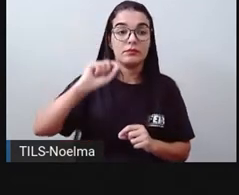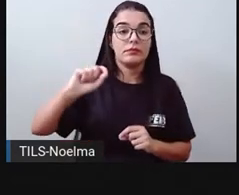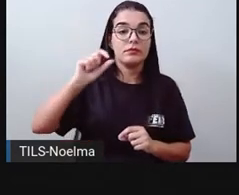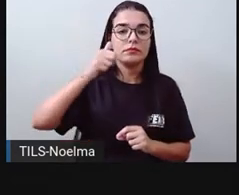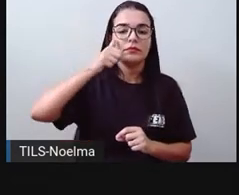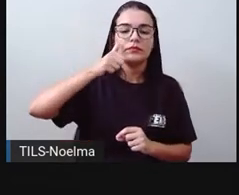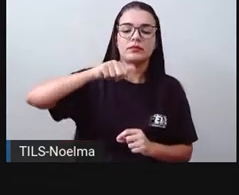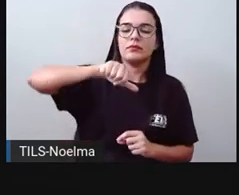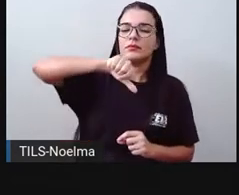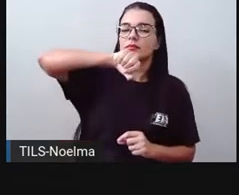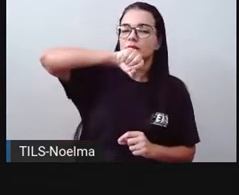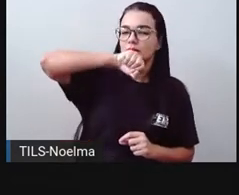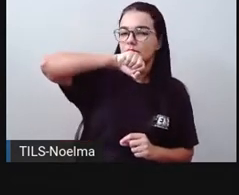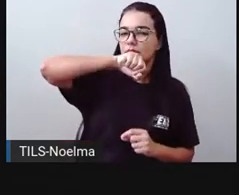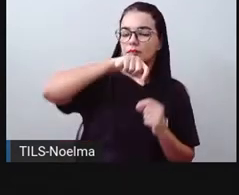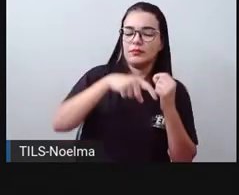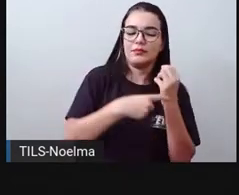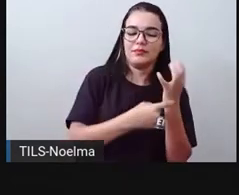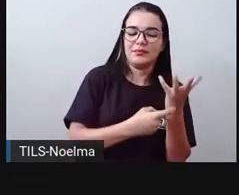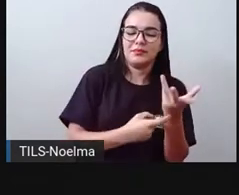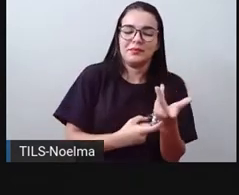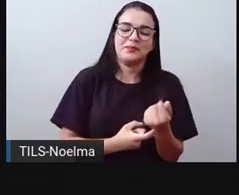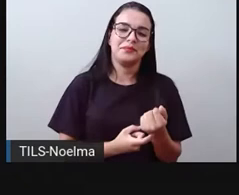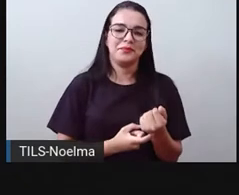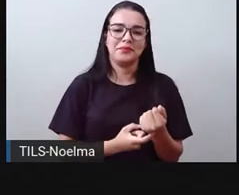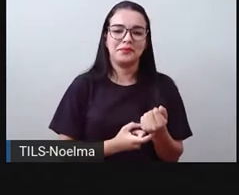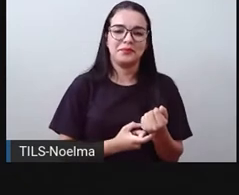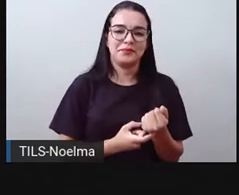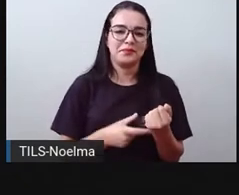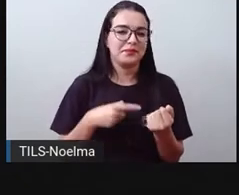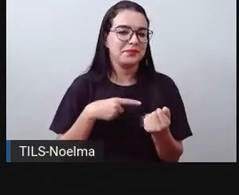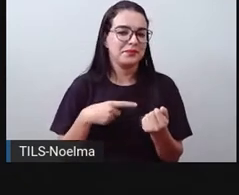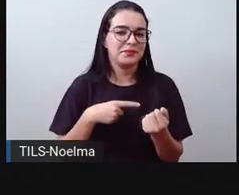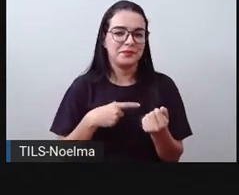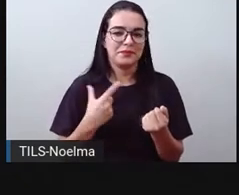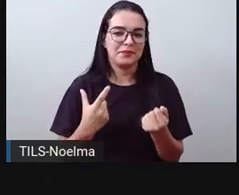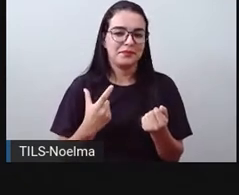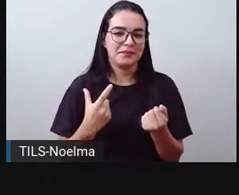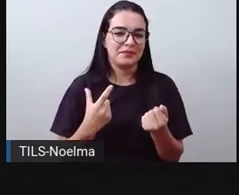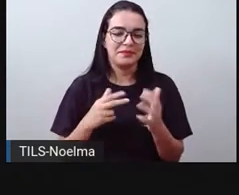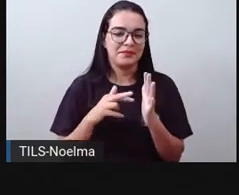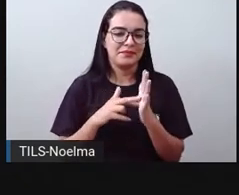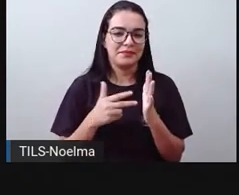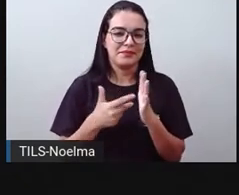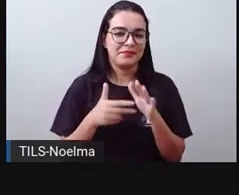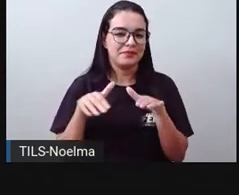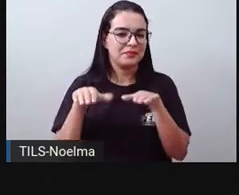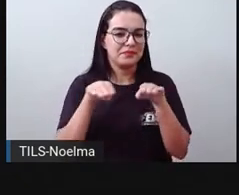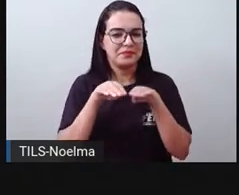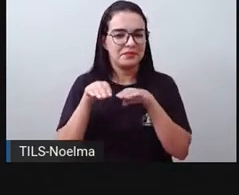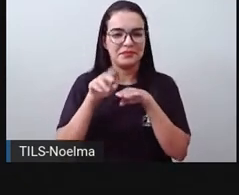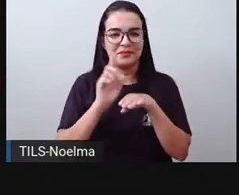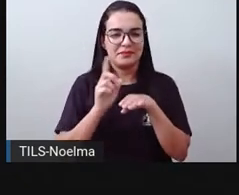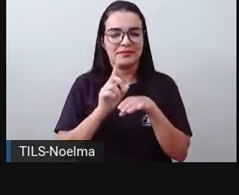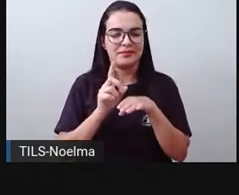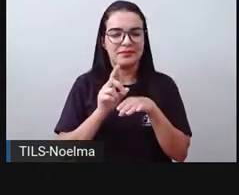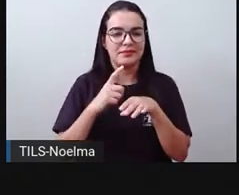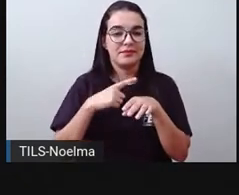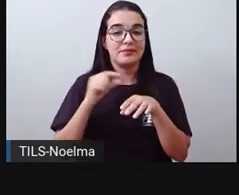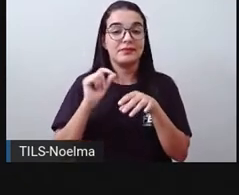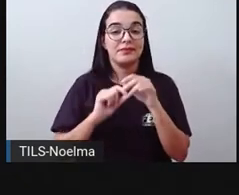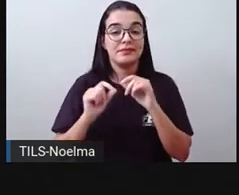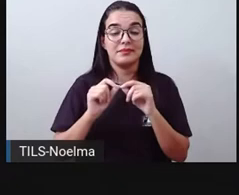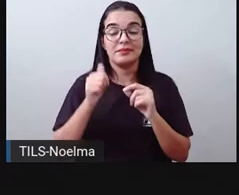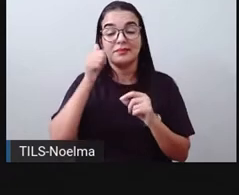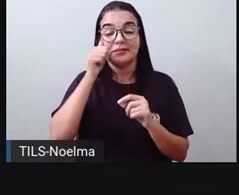da arte. Elas não têm aí conceitos similares, os mesmos significados,